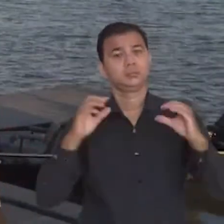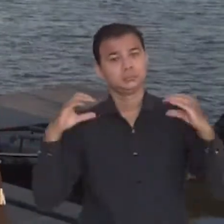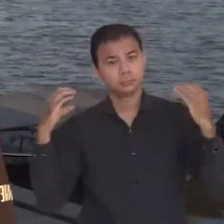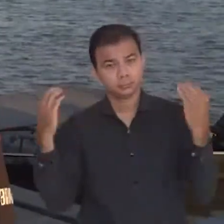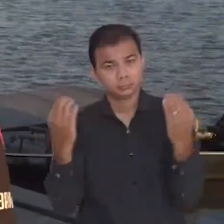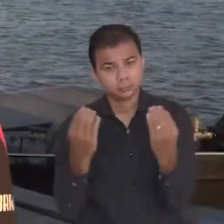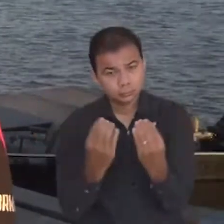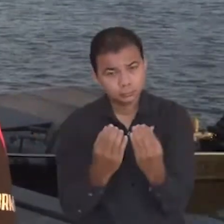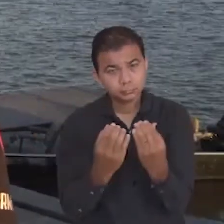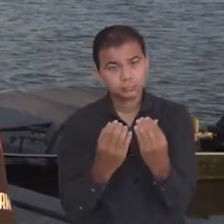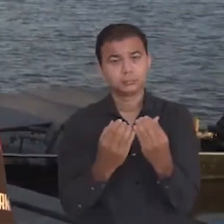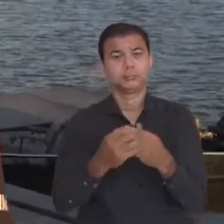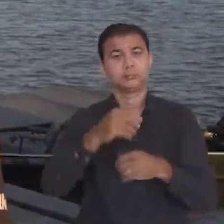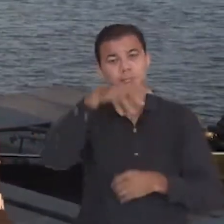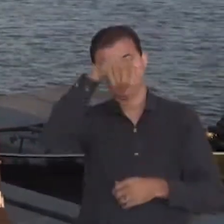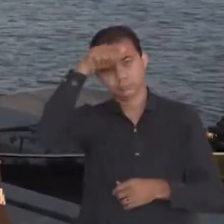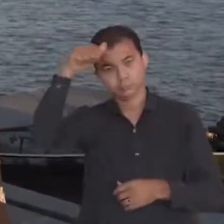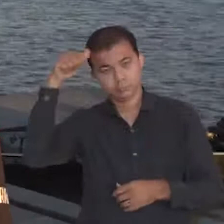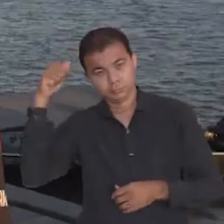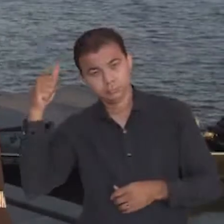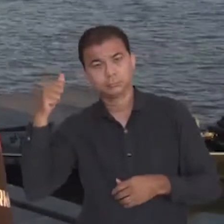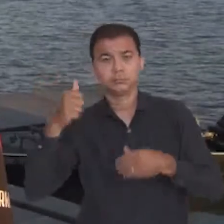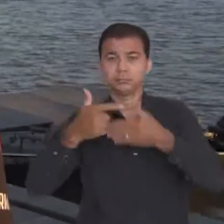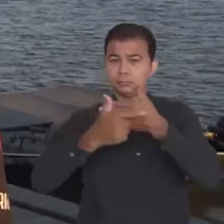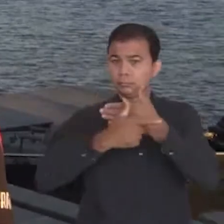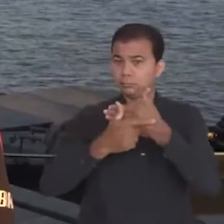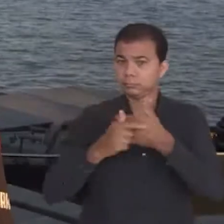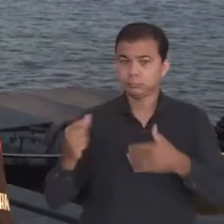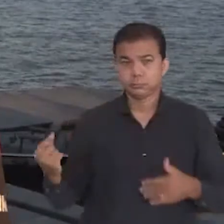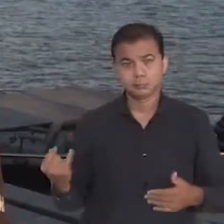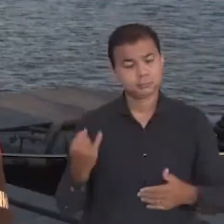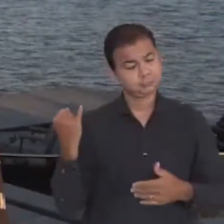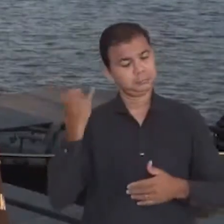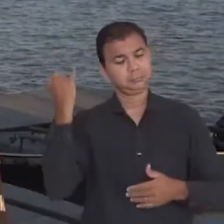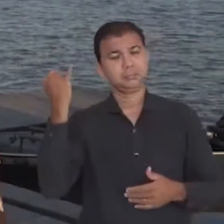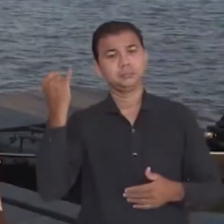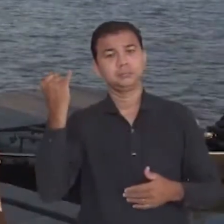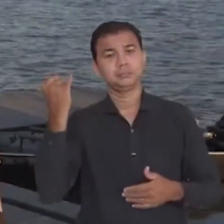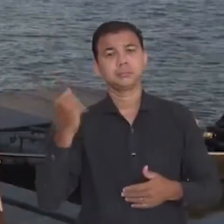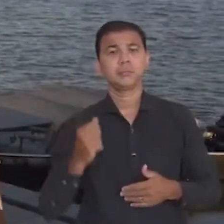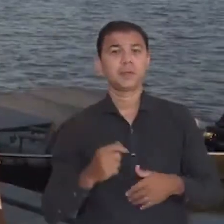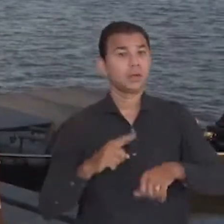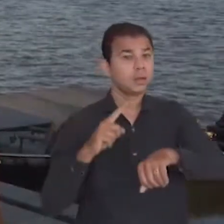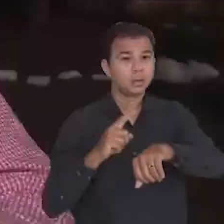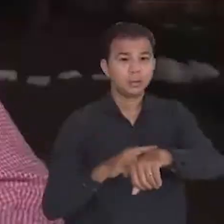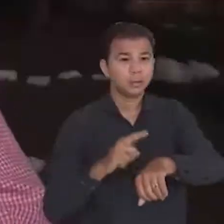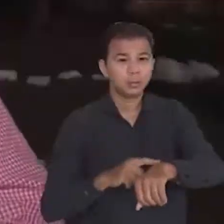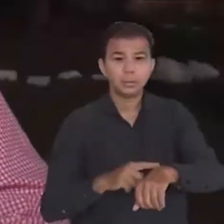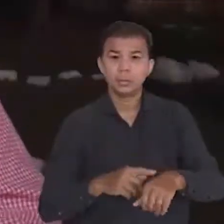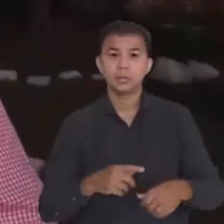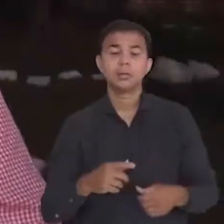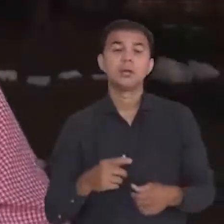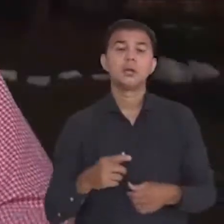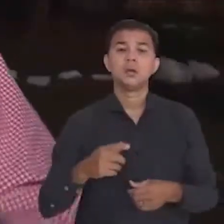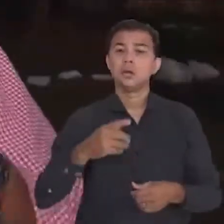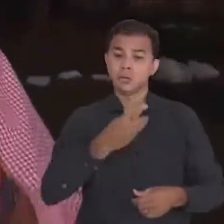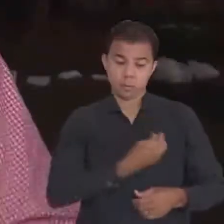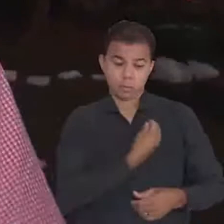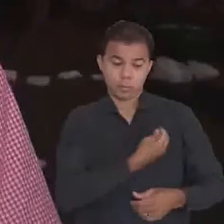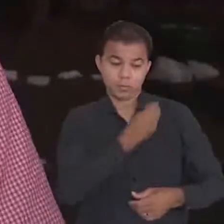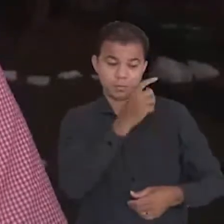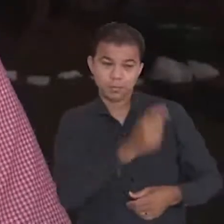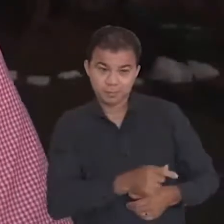Nas cidades e nas comunidades. Então, o estado, esse papel do estado é fundamental. É hora do Mato Grossense